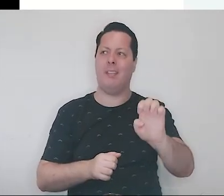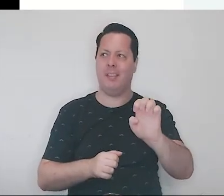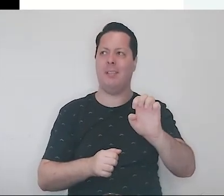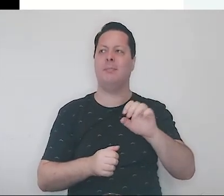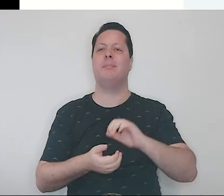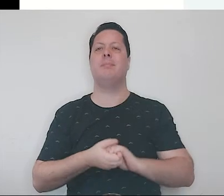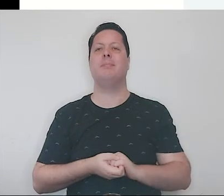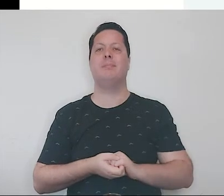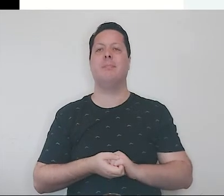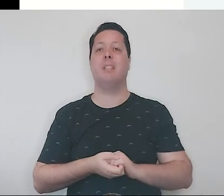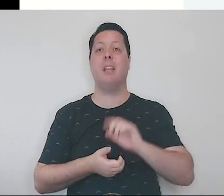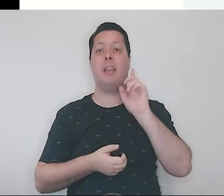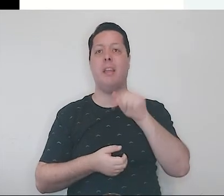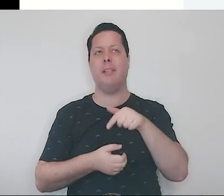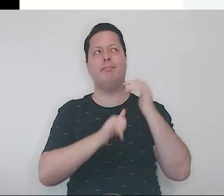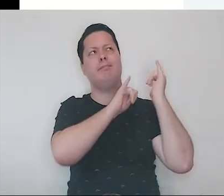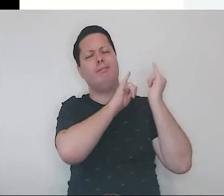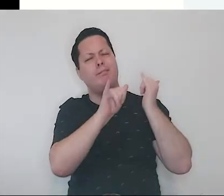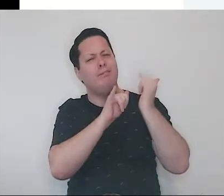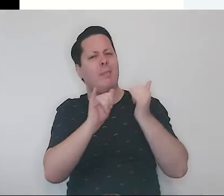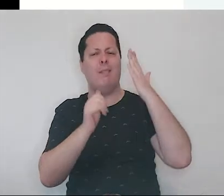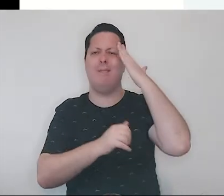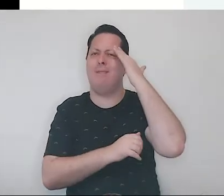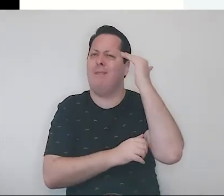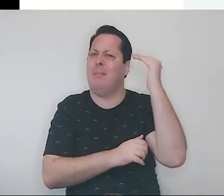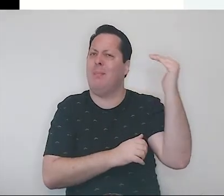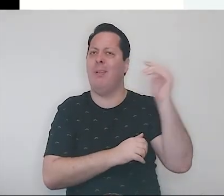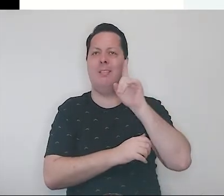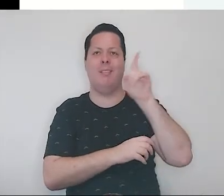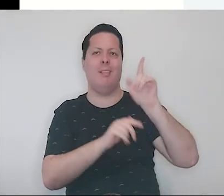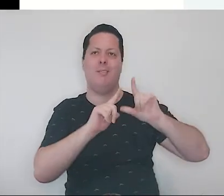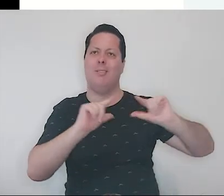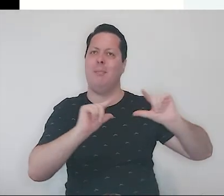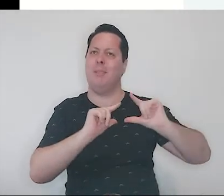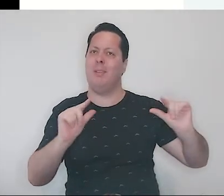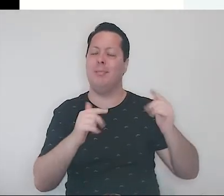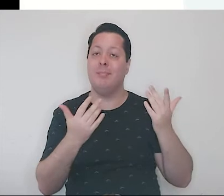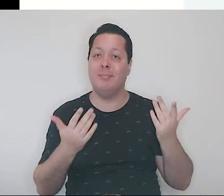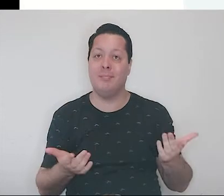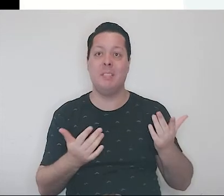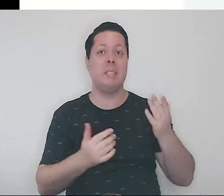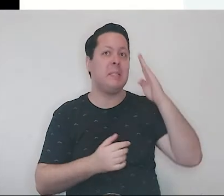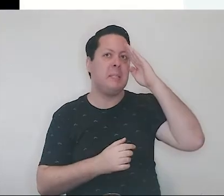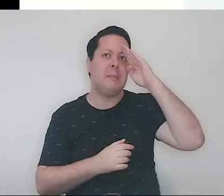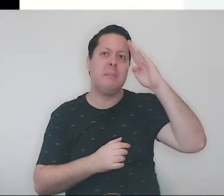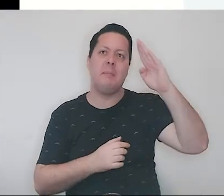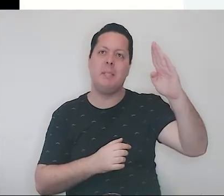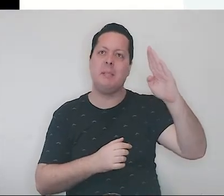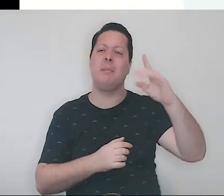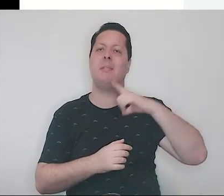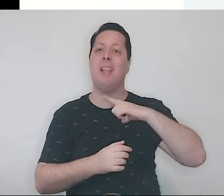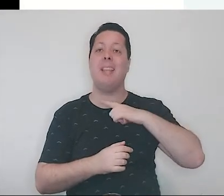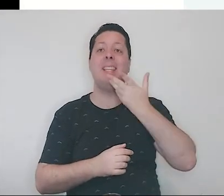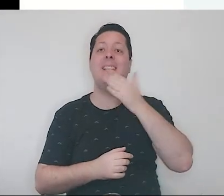É uma das lendas bem conhecidas no Japão, principalmente entre as